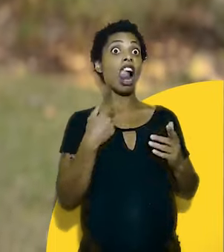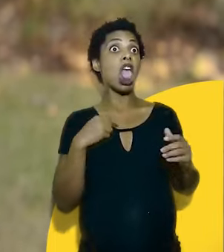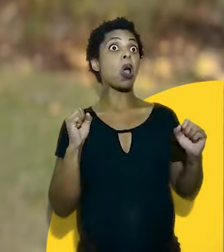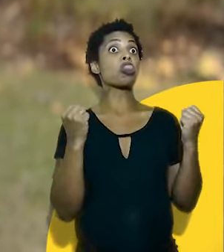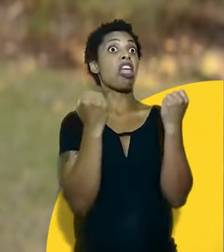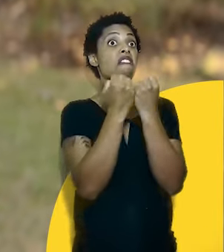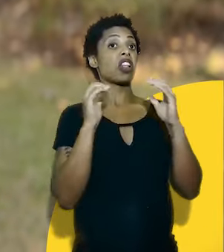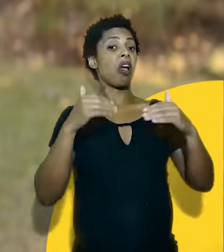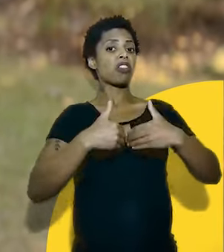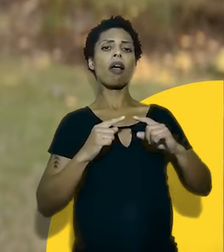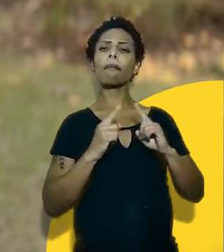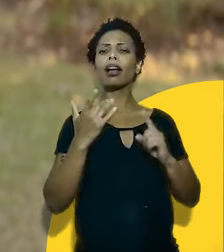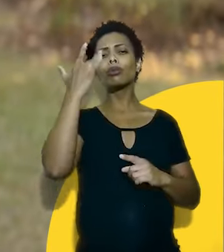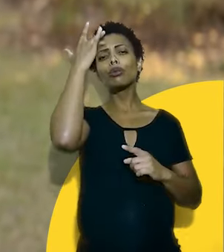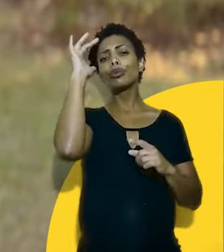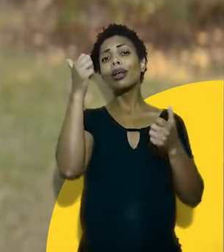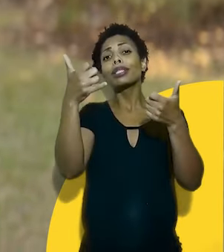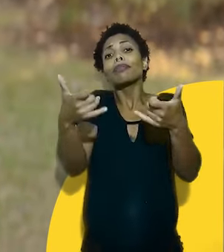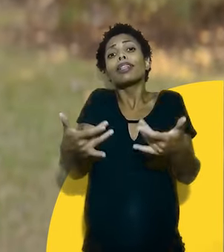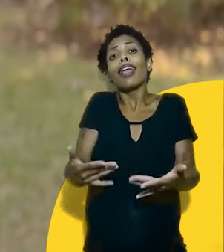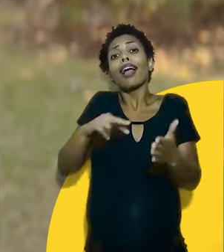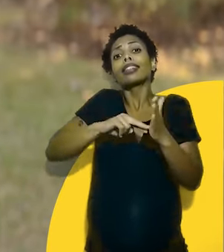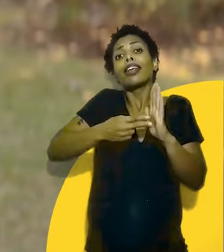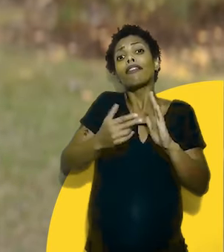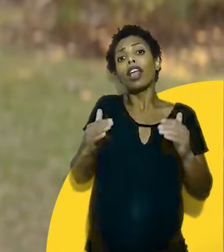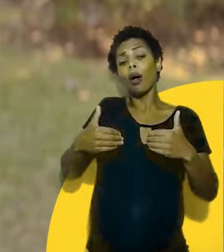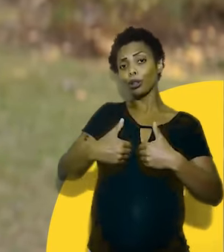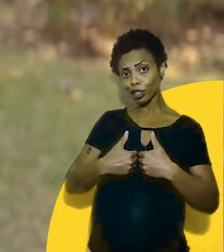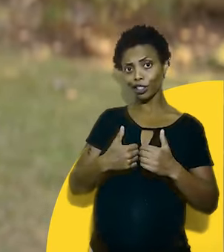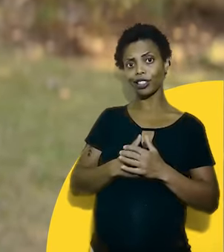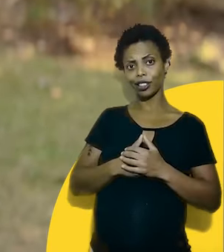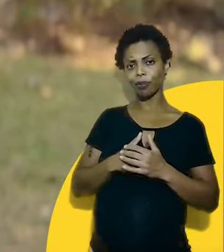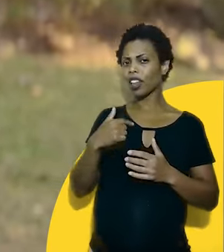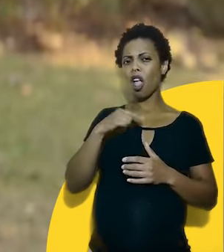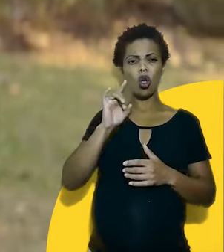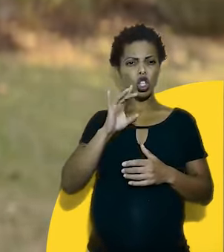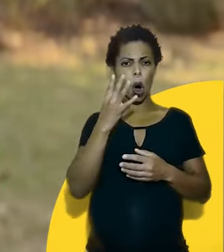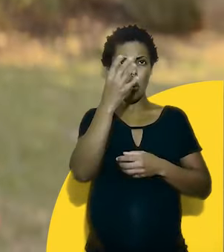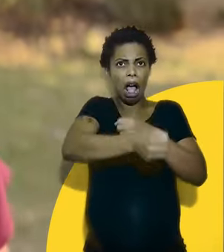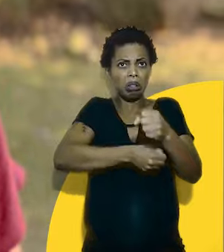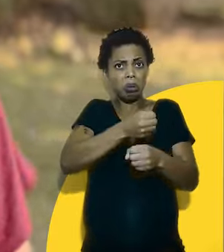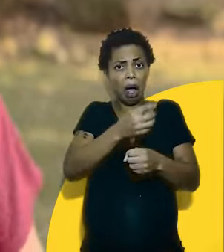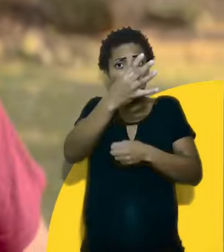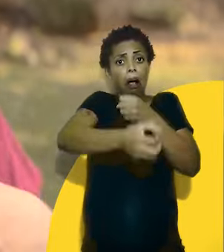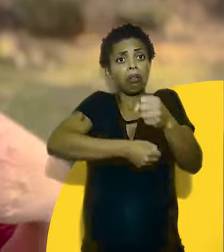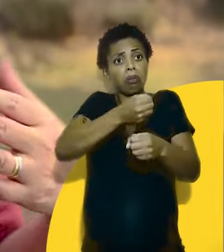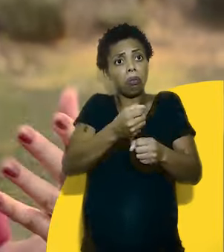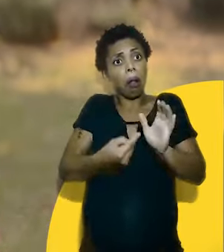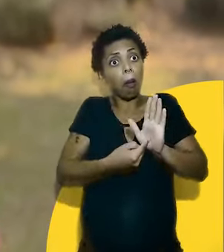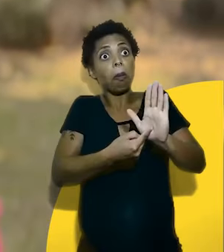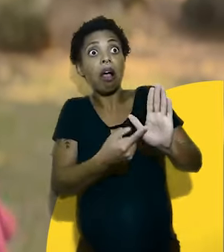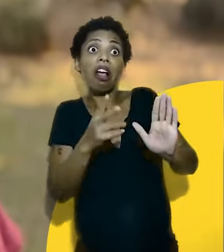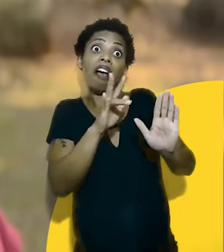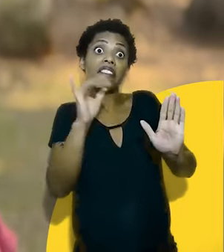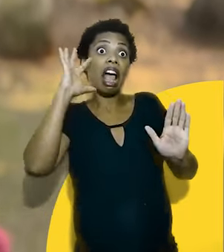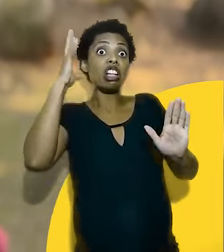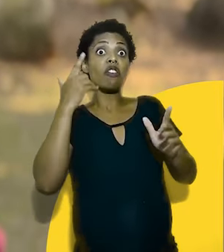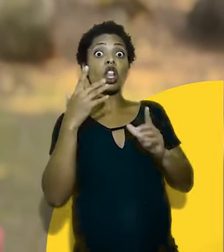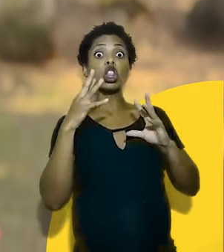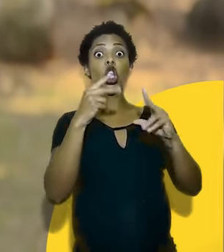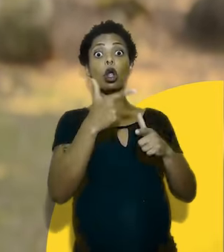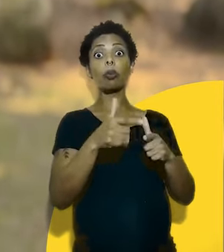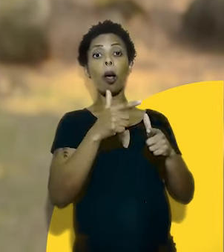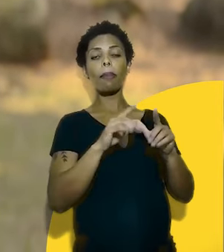causa autista. E se bobear, não sabem nem definir o que é autismo. Eu não apareço a cada 4 anos prometendo resolver os problemas das famílias de